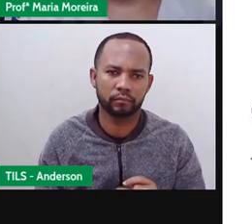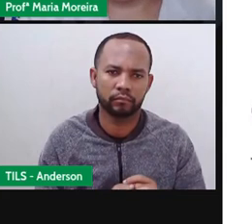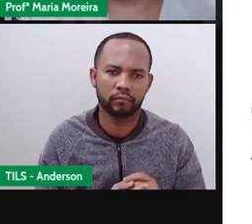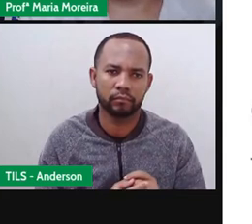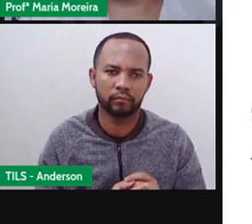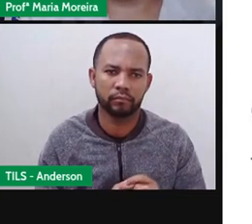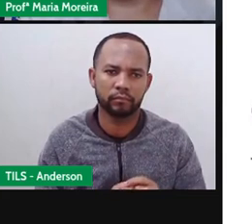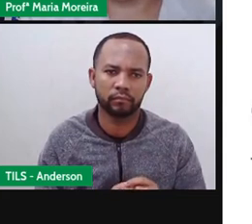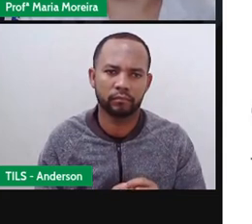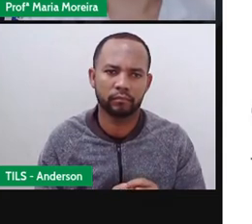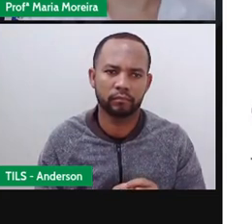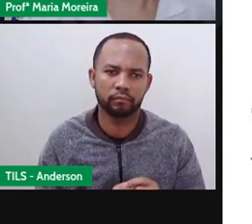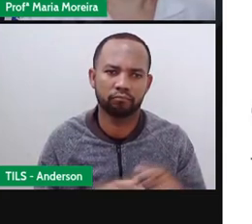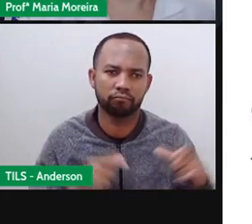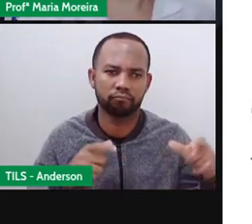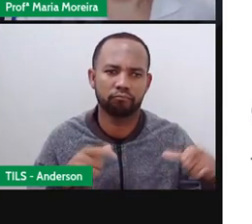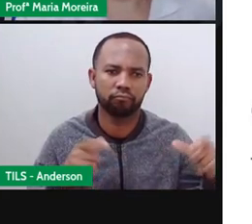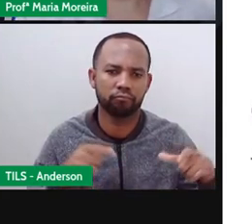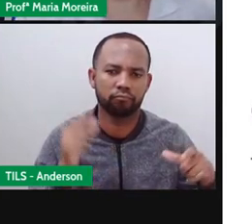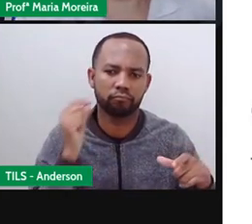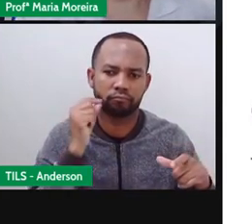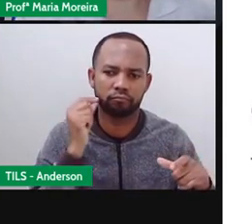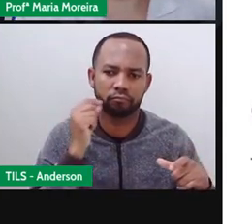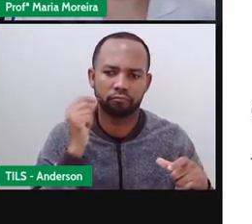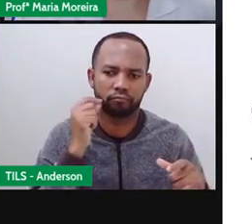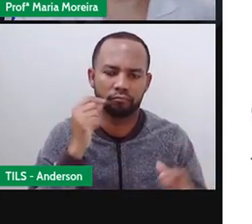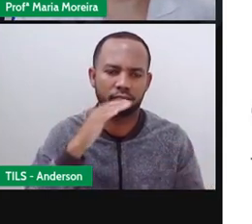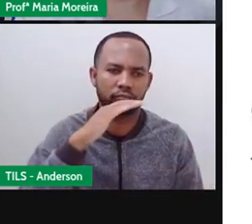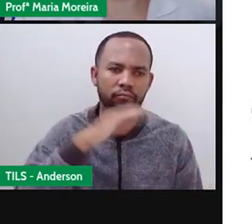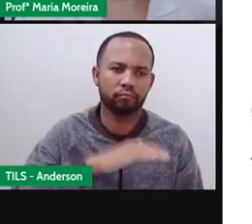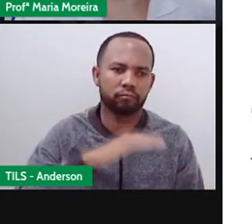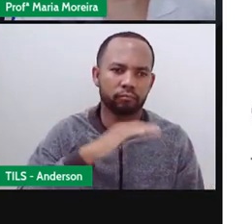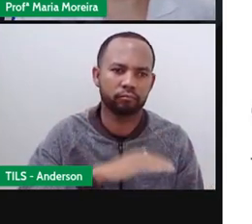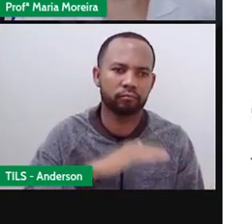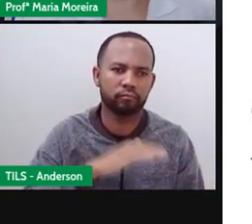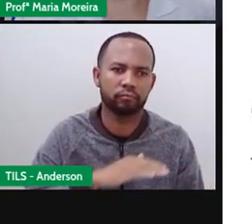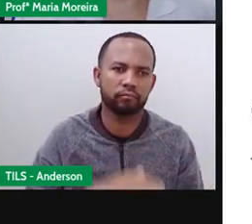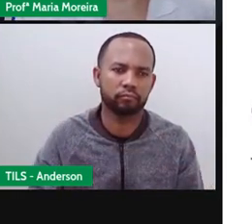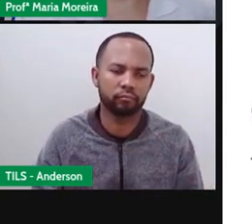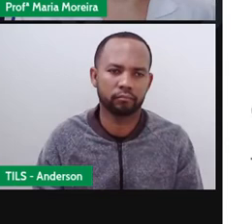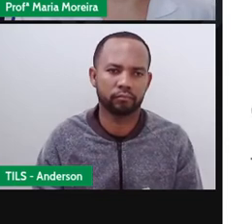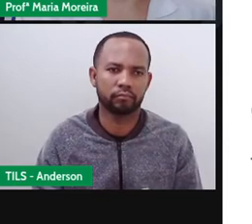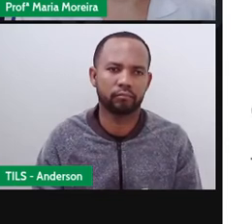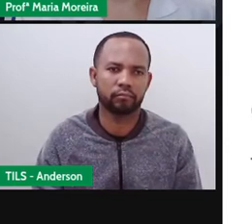E onde o ratinho ficou preso? Debaixo da pata do leão.